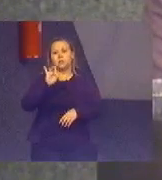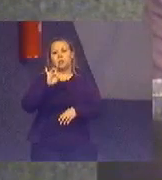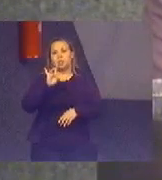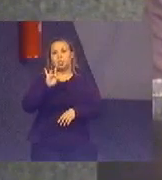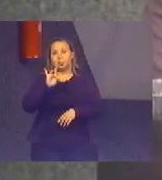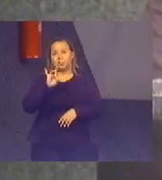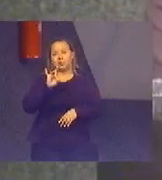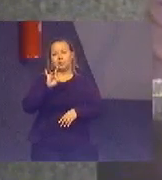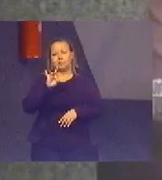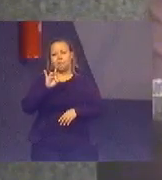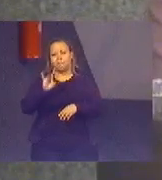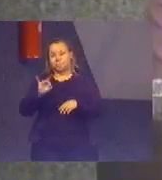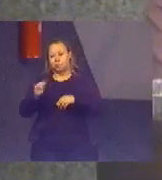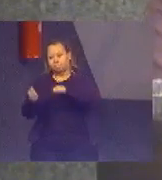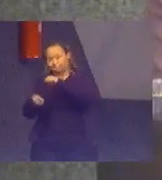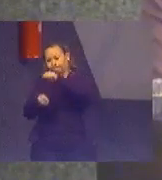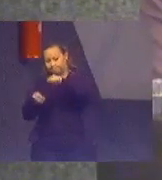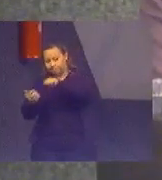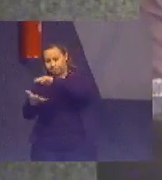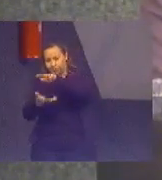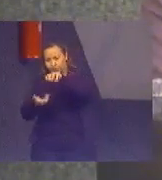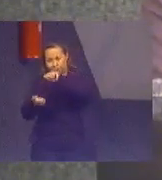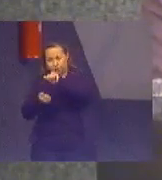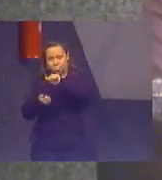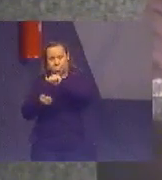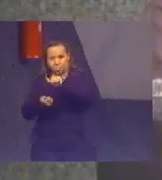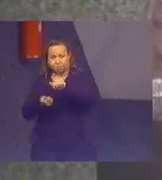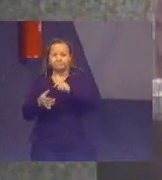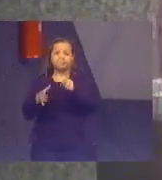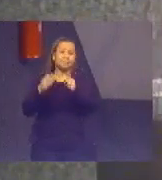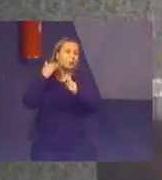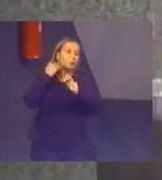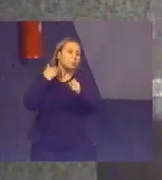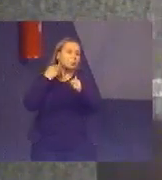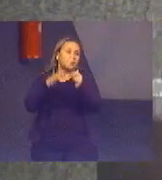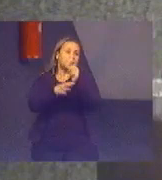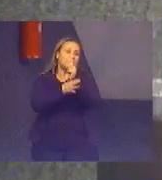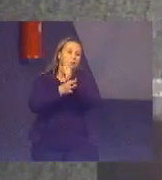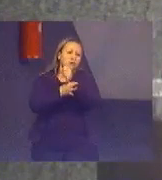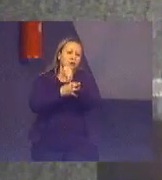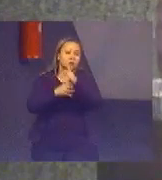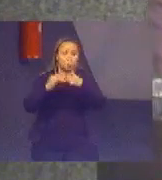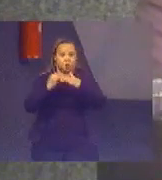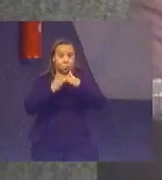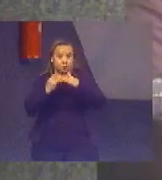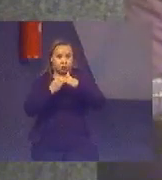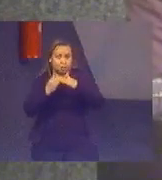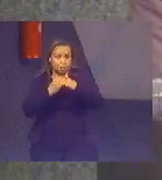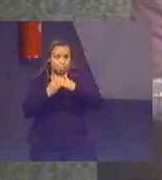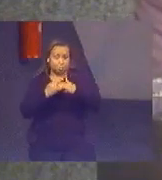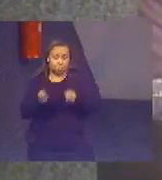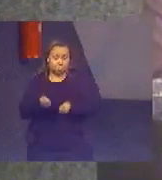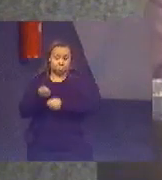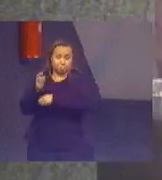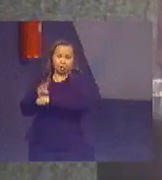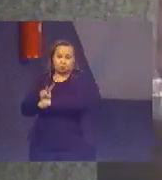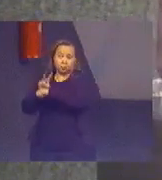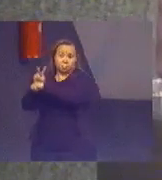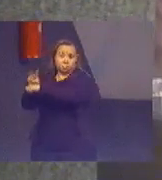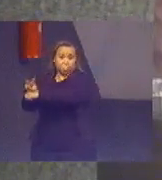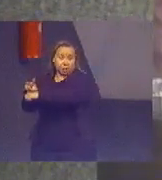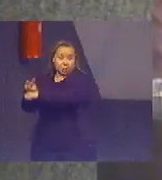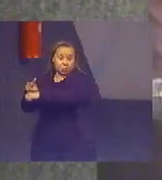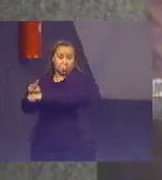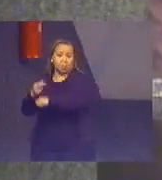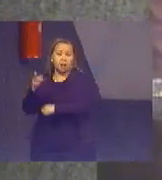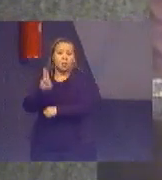mais conveniente e seguro como instituição financeira conceder um crédito rural para quem